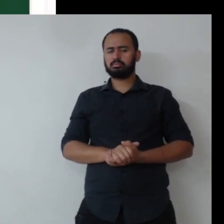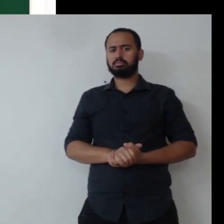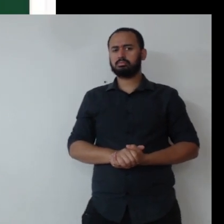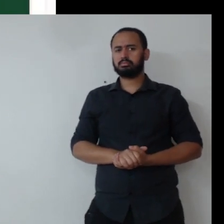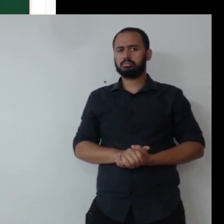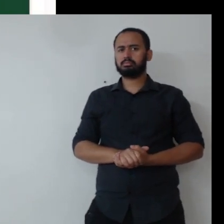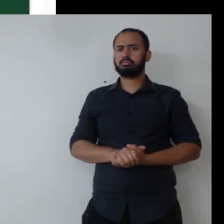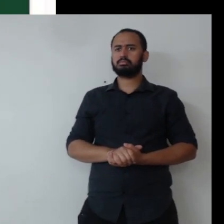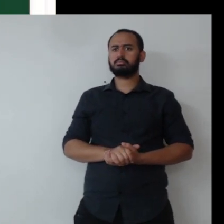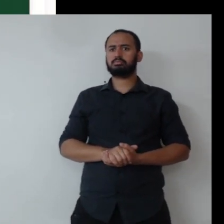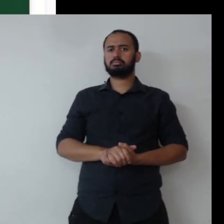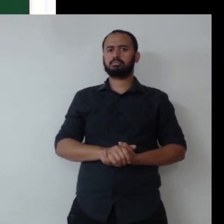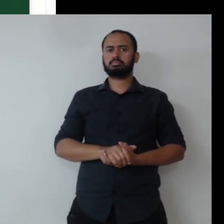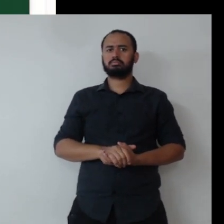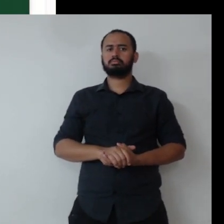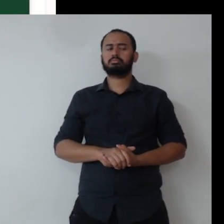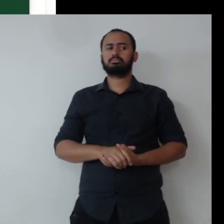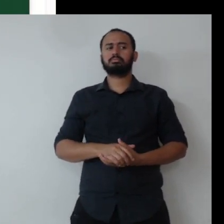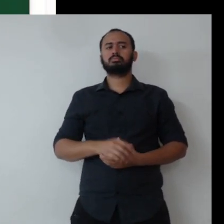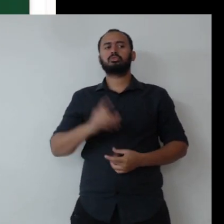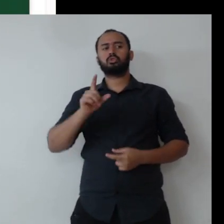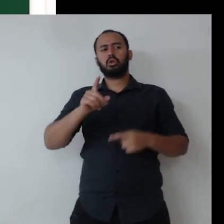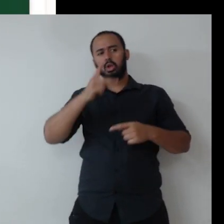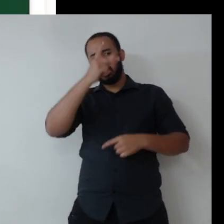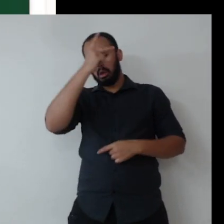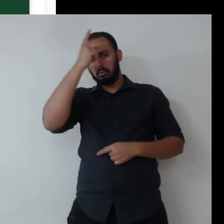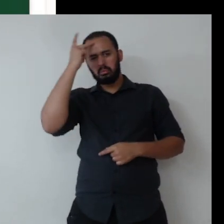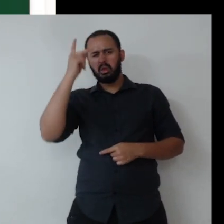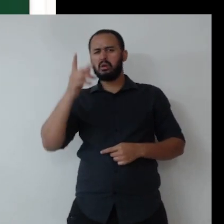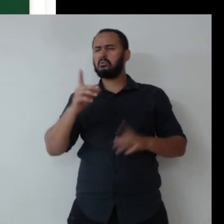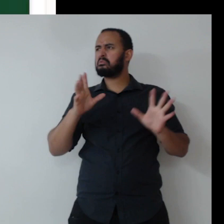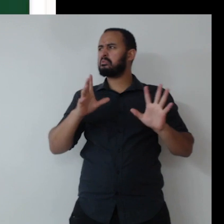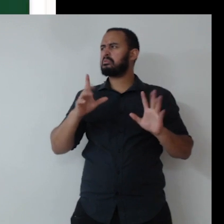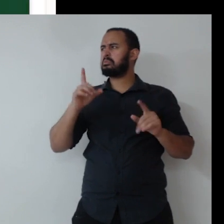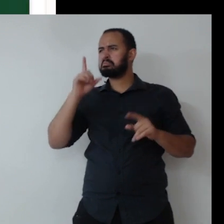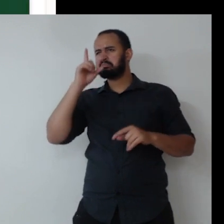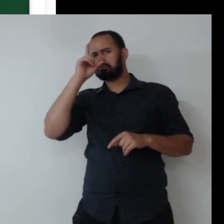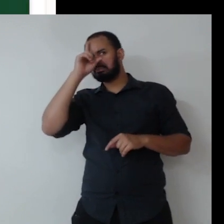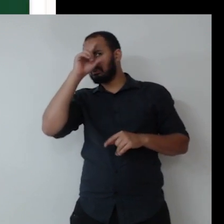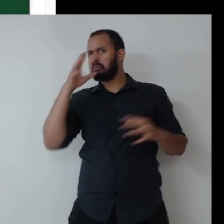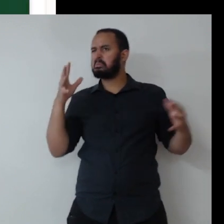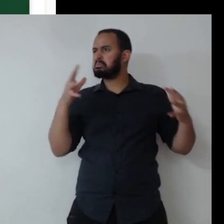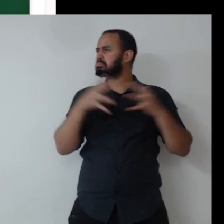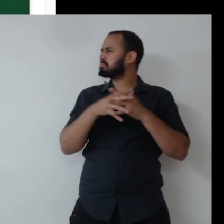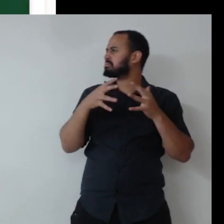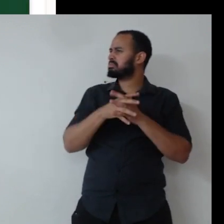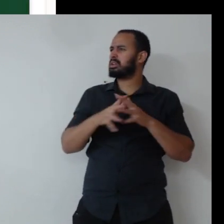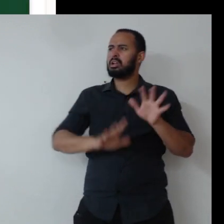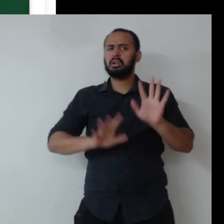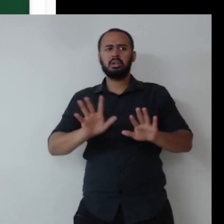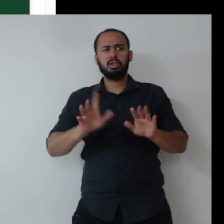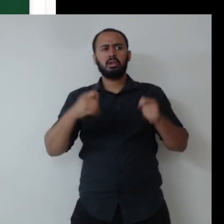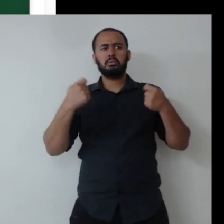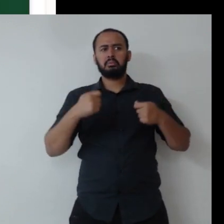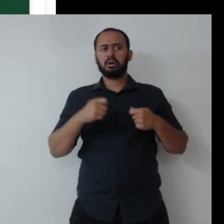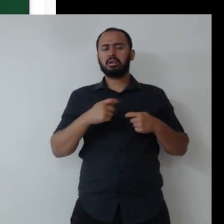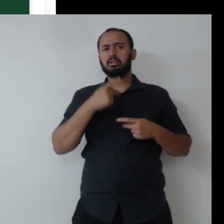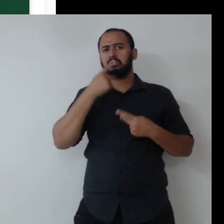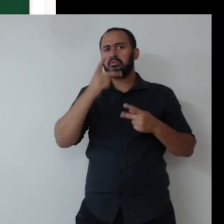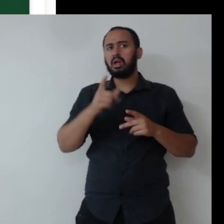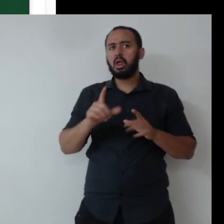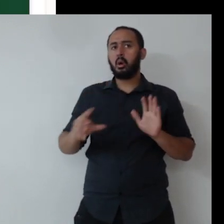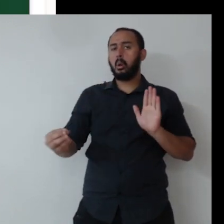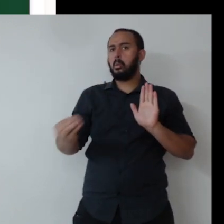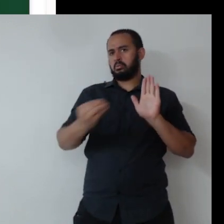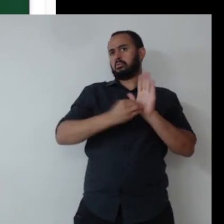E aí vem questões centrais, isso que eu até falei aqui, as pessoas ficam confusas, mas a gente espera aí, tem que ter agenda ESG agora,